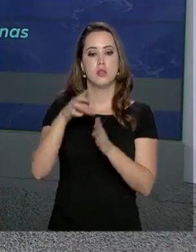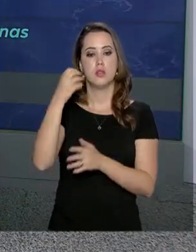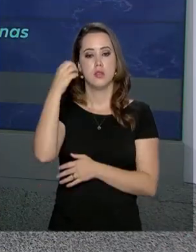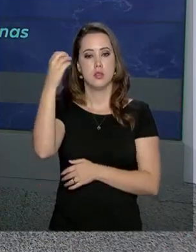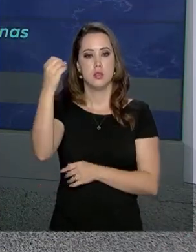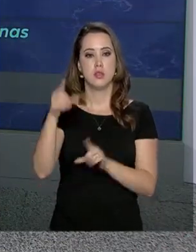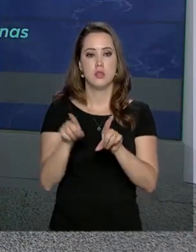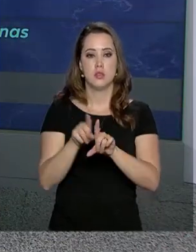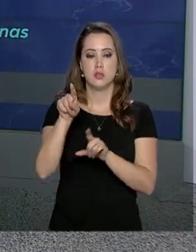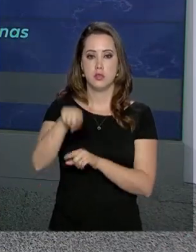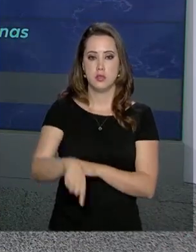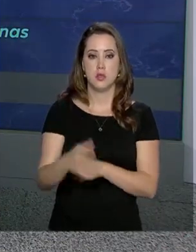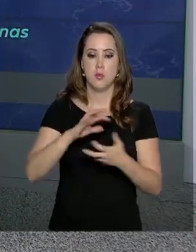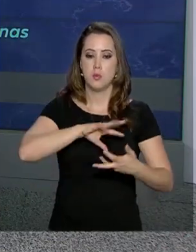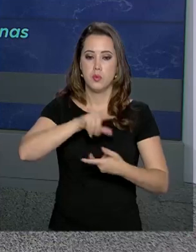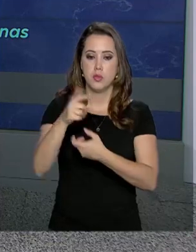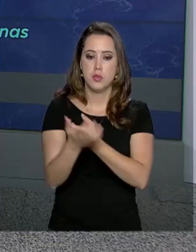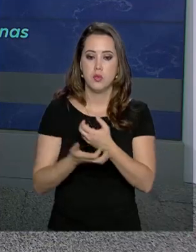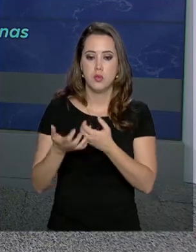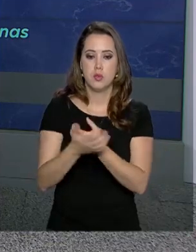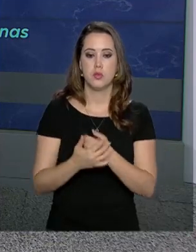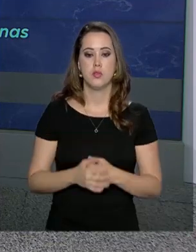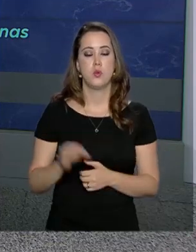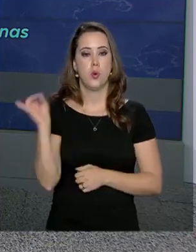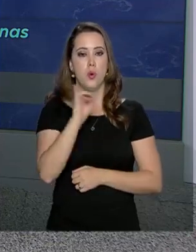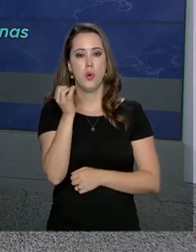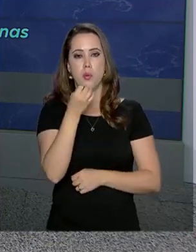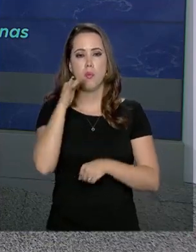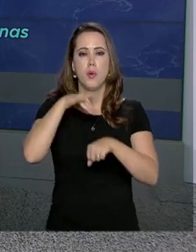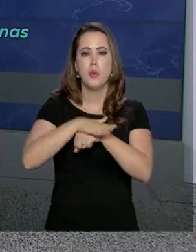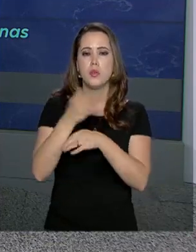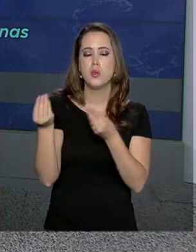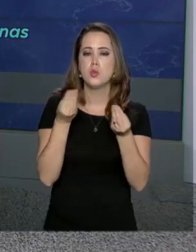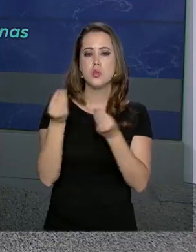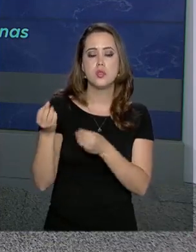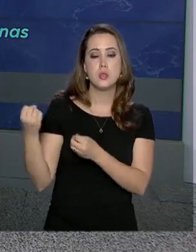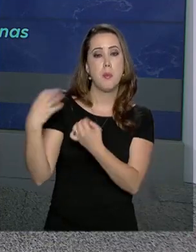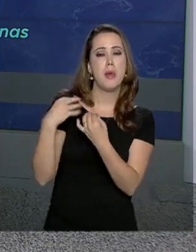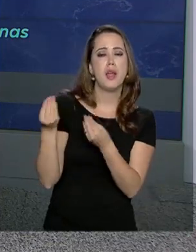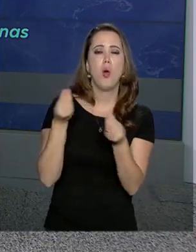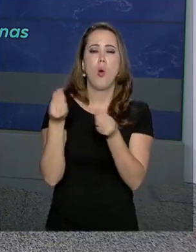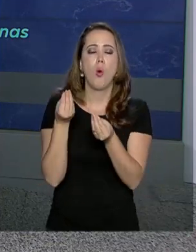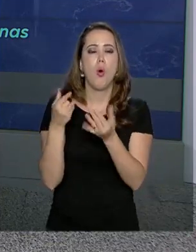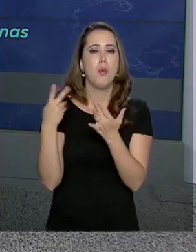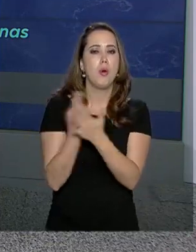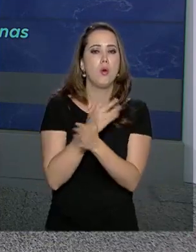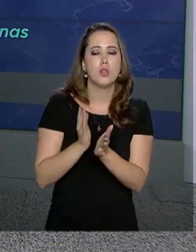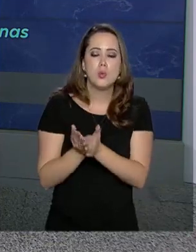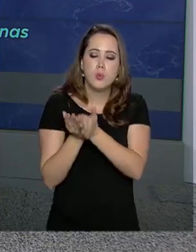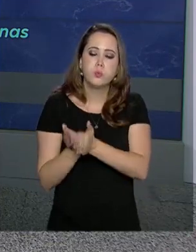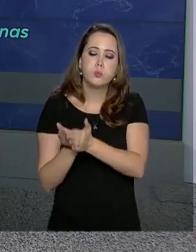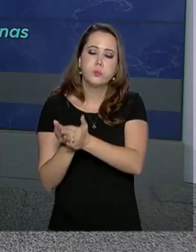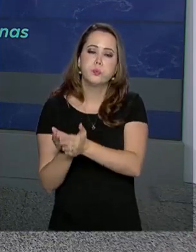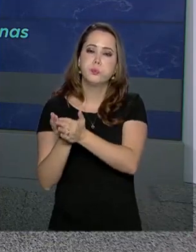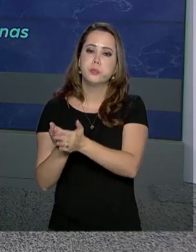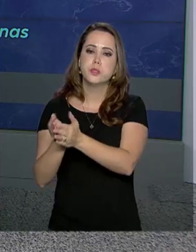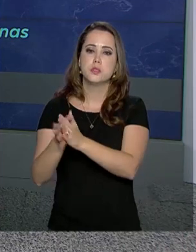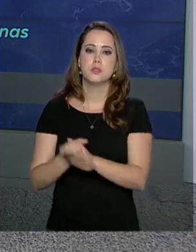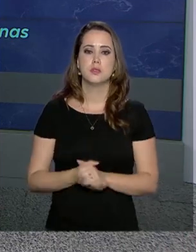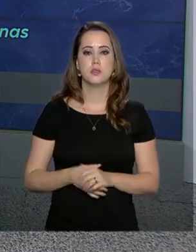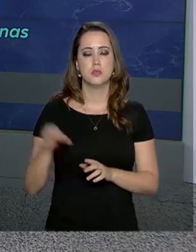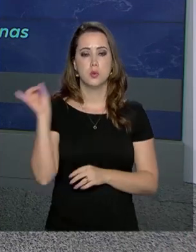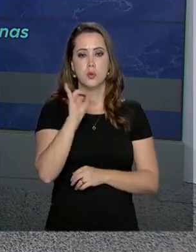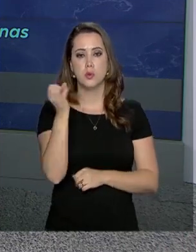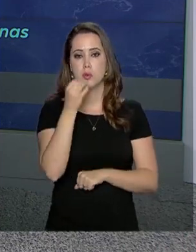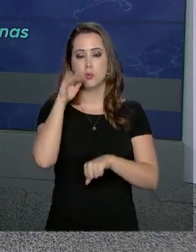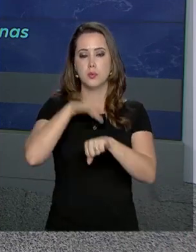partida para a Antártica. Olá Luana, boa noite. Conta pra gente como será feita essa travessia. Olá